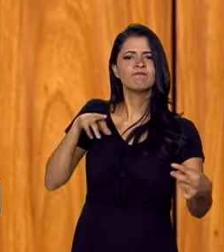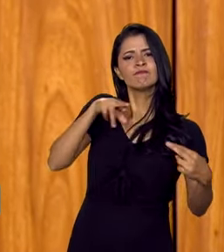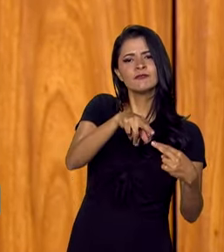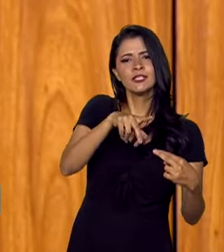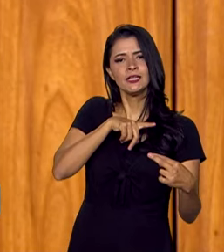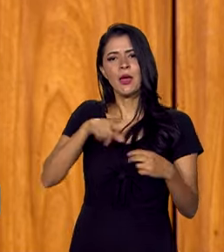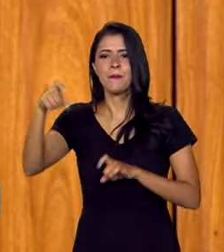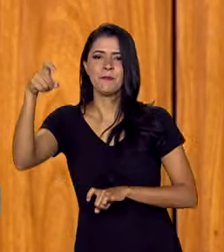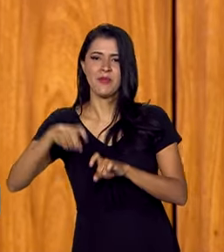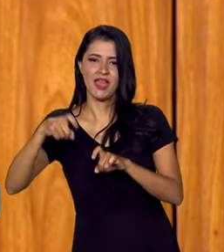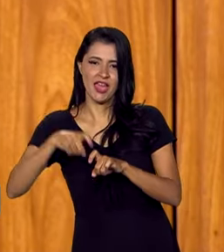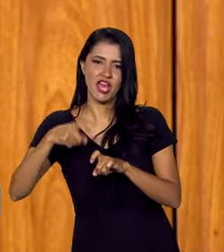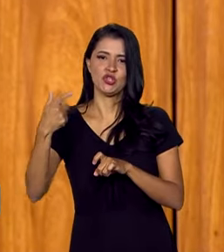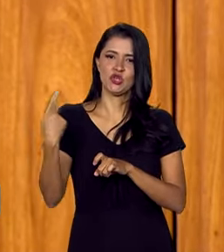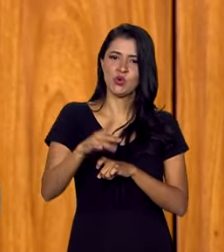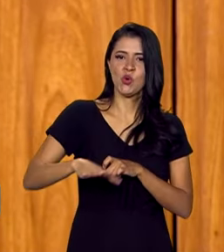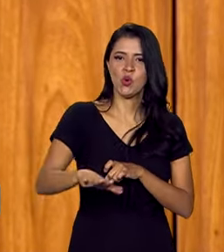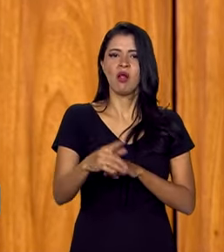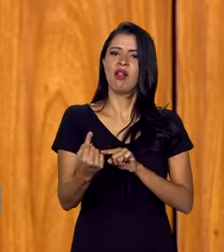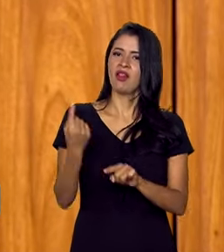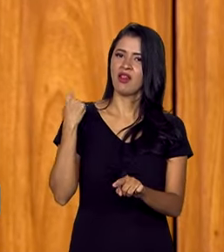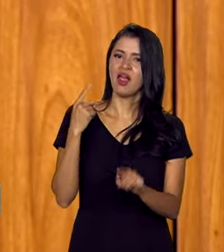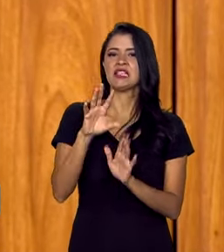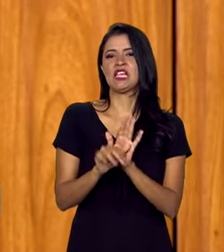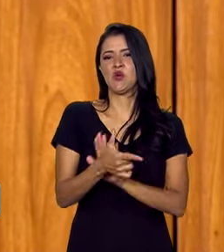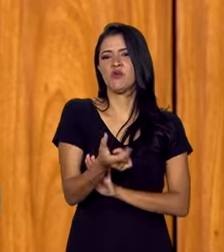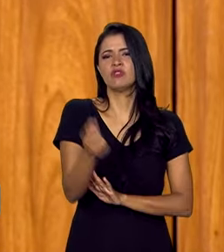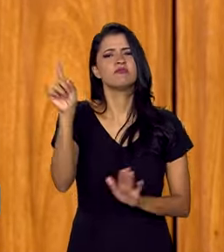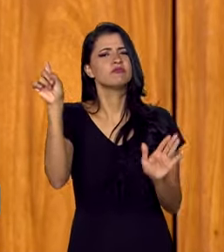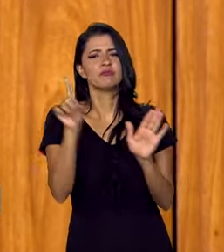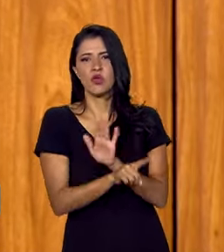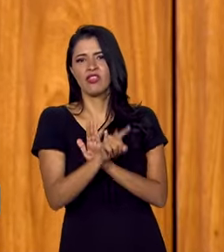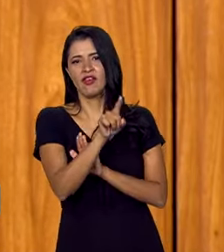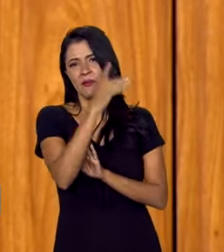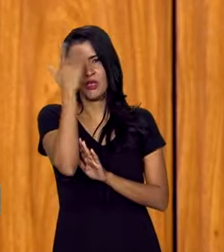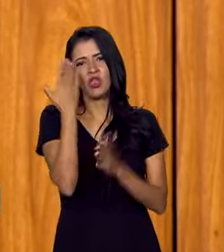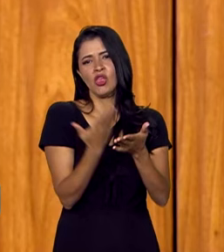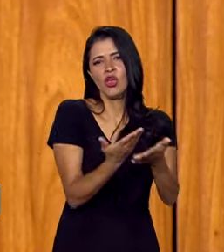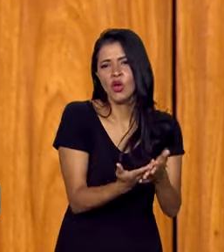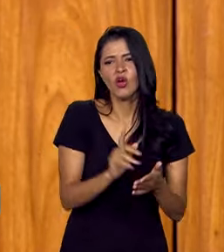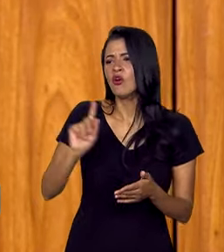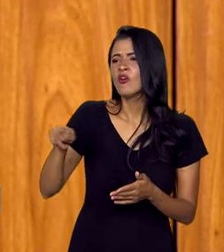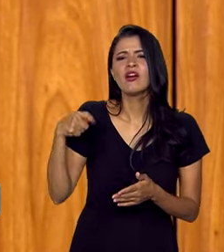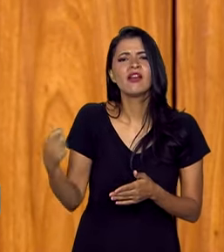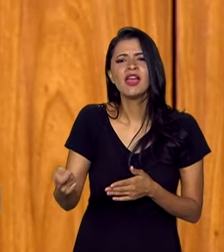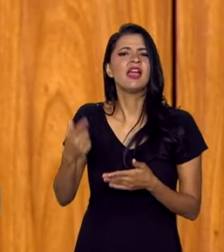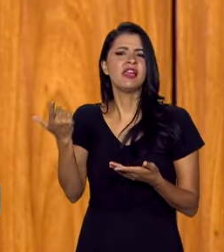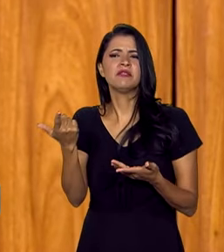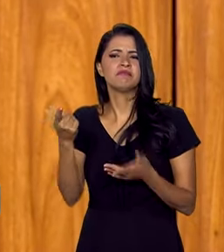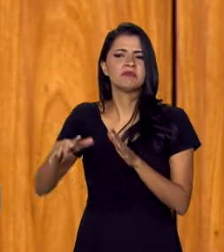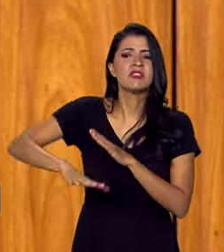chamados médicos e higienistas do início do século XX. Se perguntarmos a escolares quem são sanitaristas